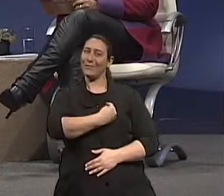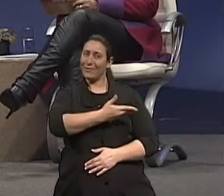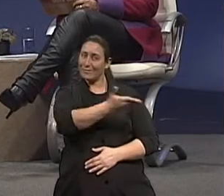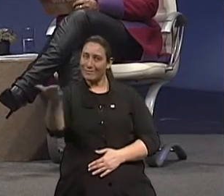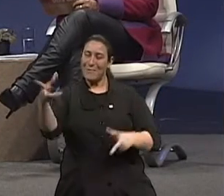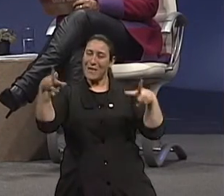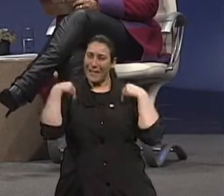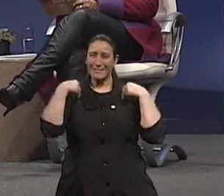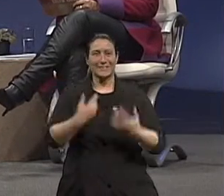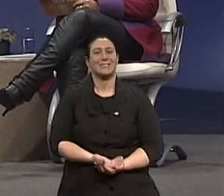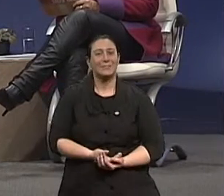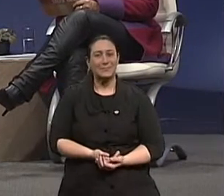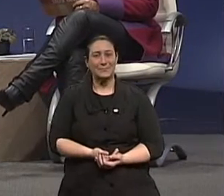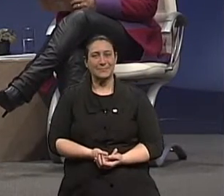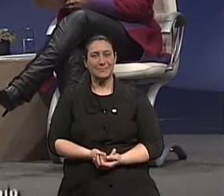gente merece.